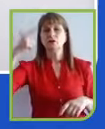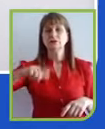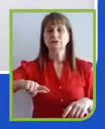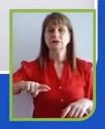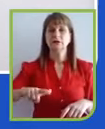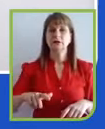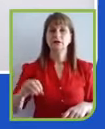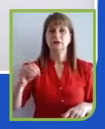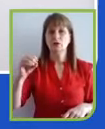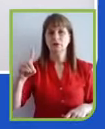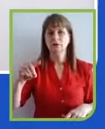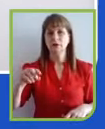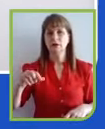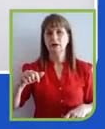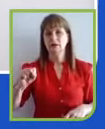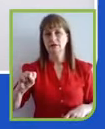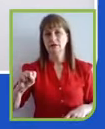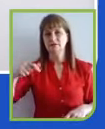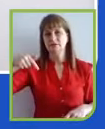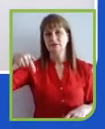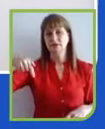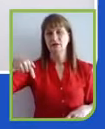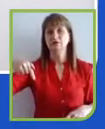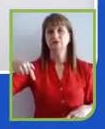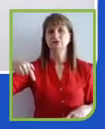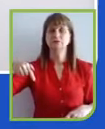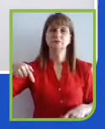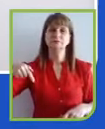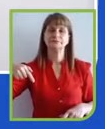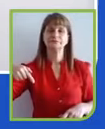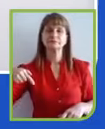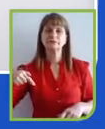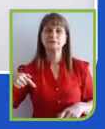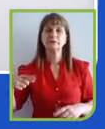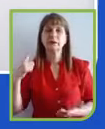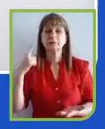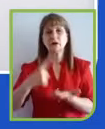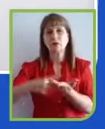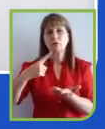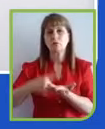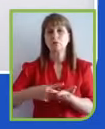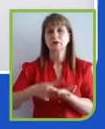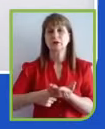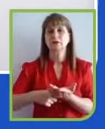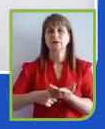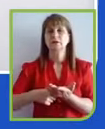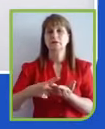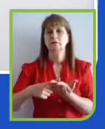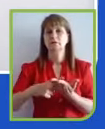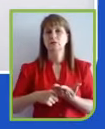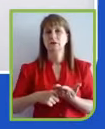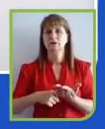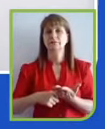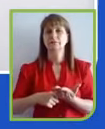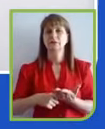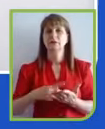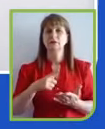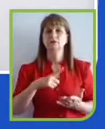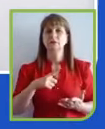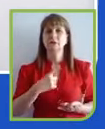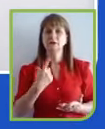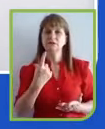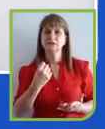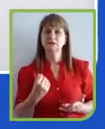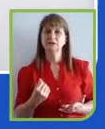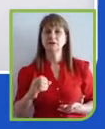energia renovável, é o que está conseguindo cumprir as suas metas para o Brasil. Então, gente tem 16 ODS para